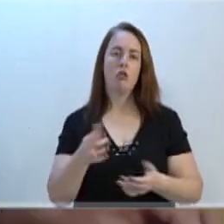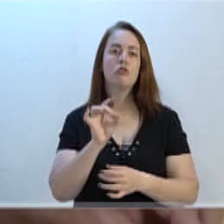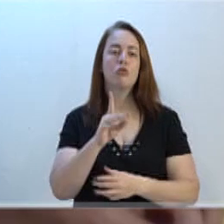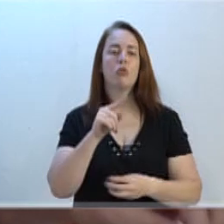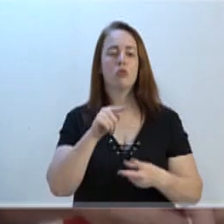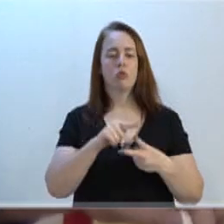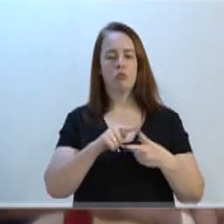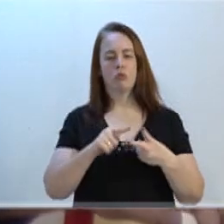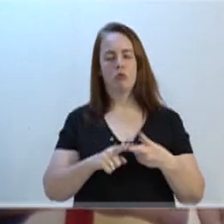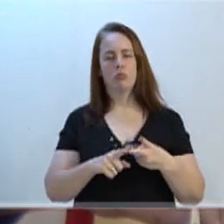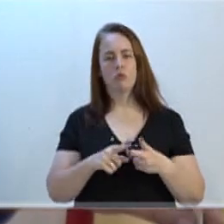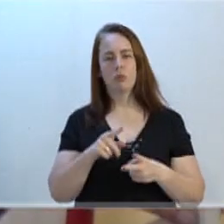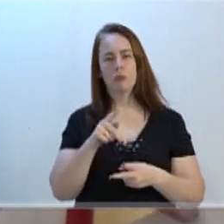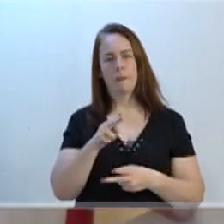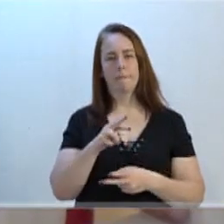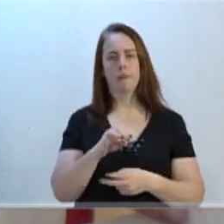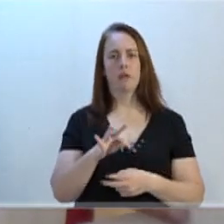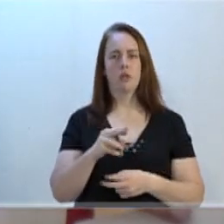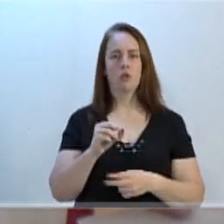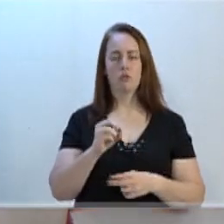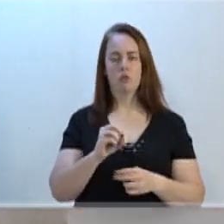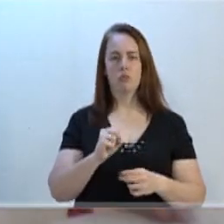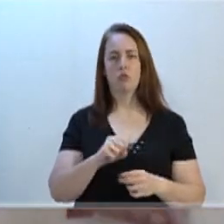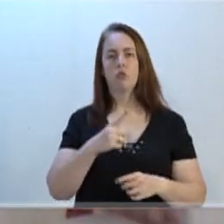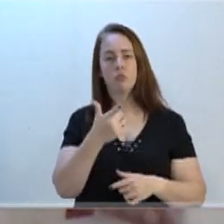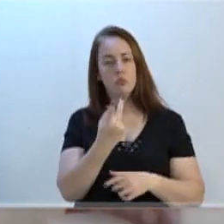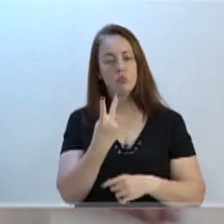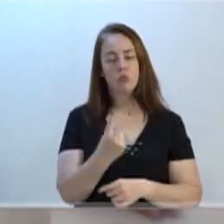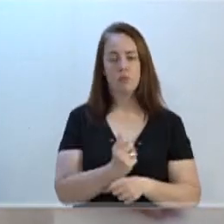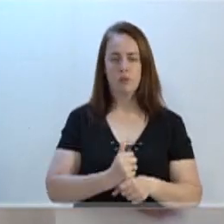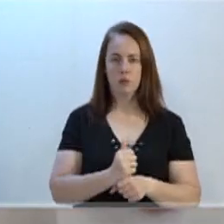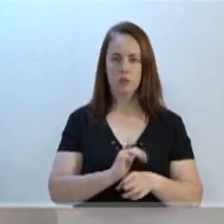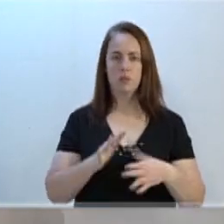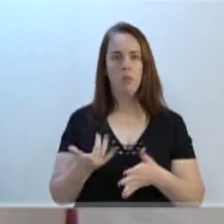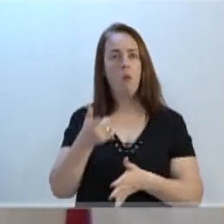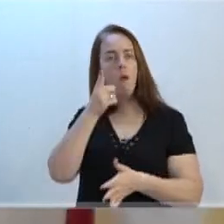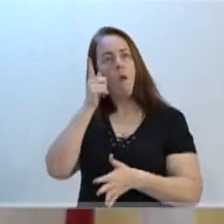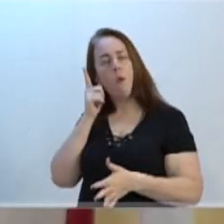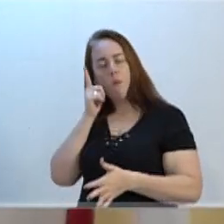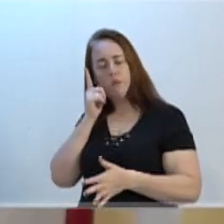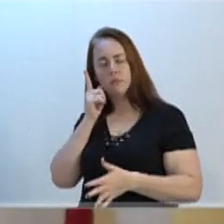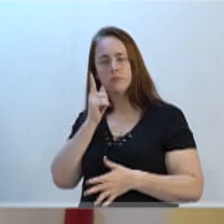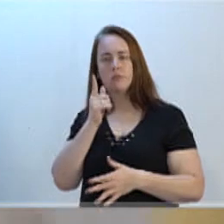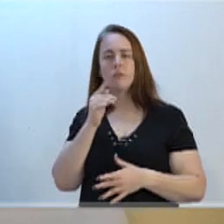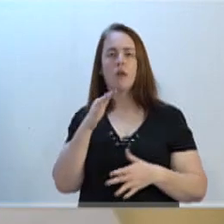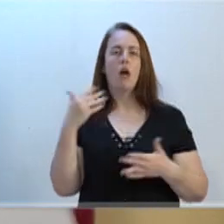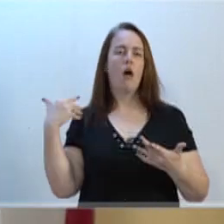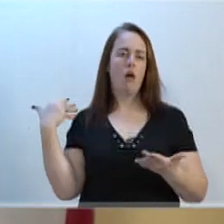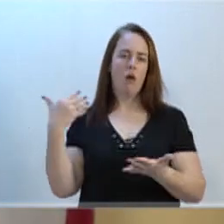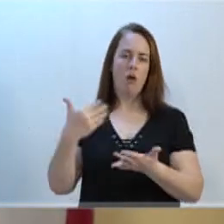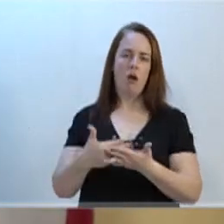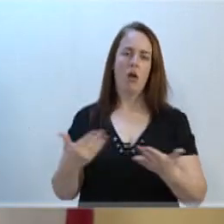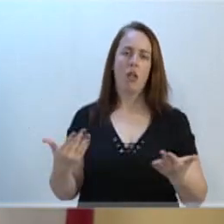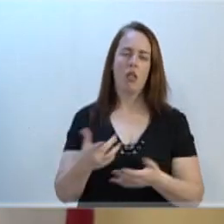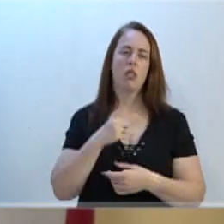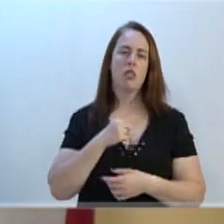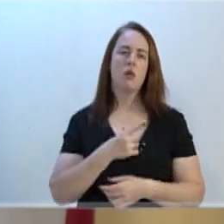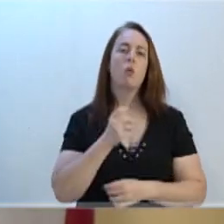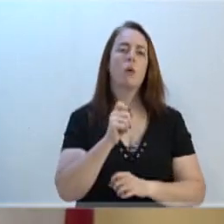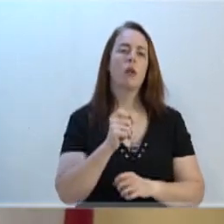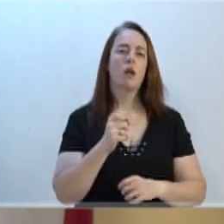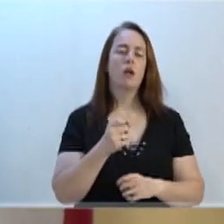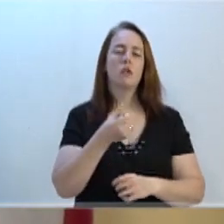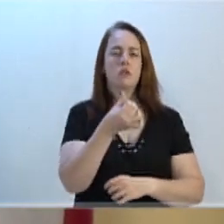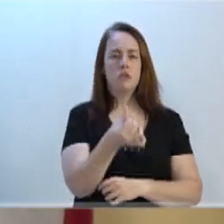peritos, senhores vereadores. E a partir de ontem, líder do governo, nós vamos ter seis peritos à